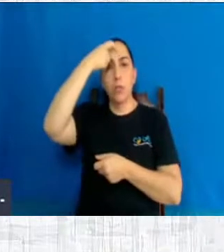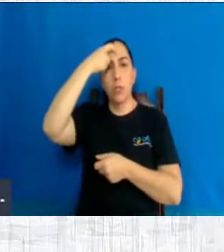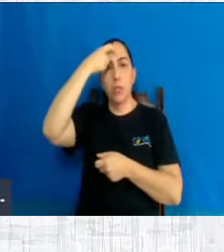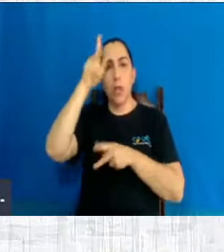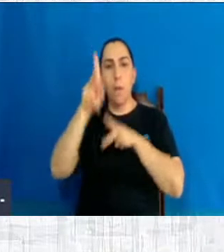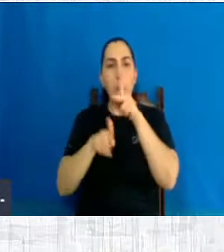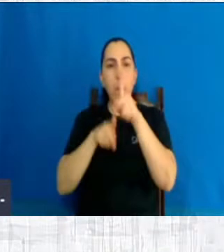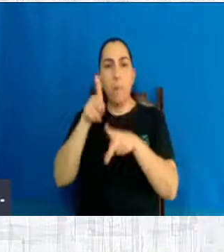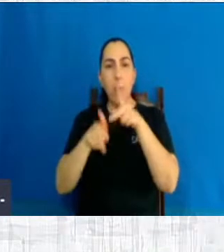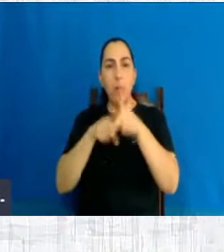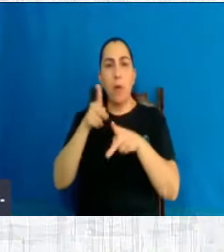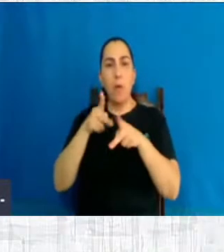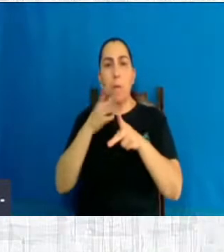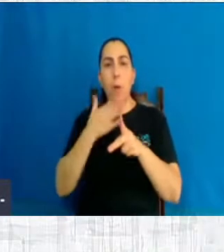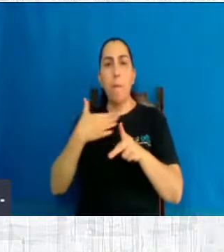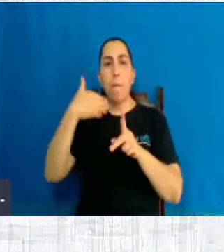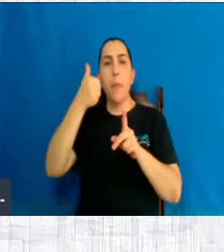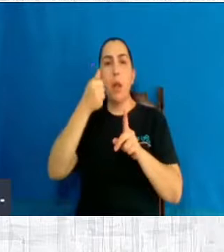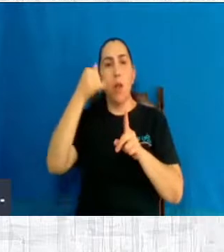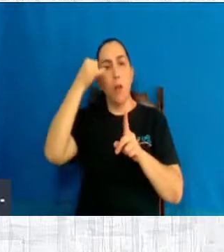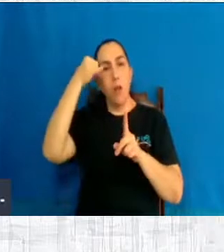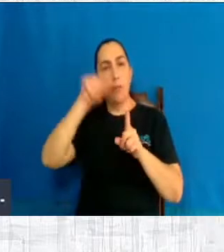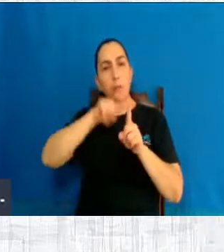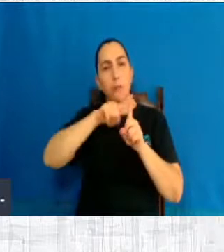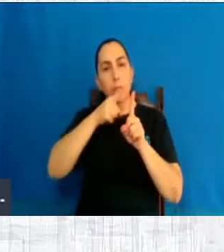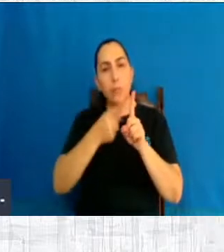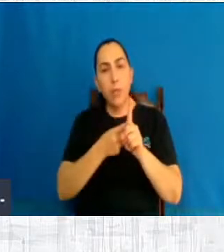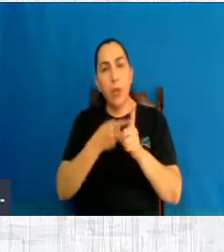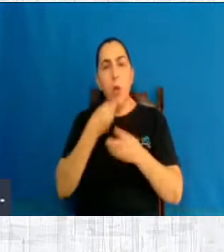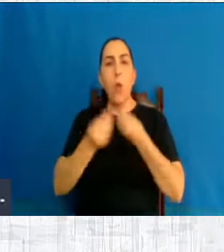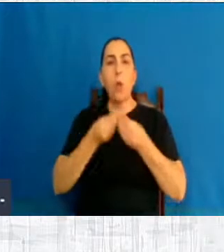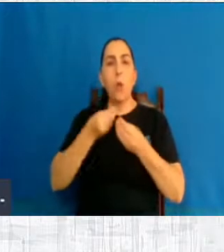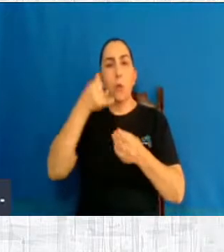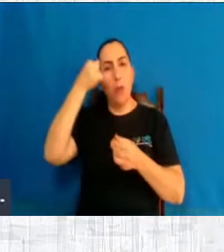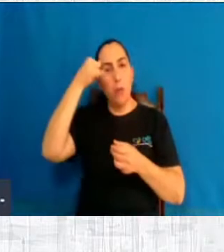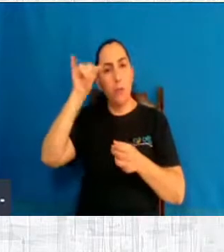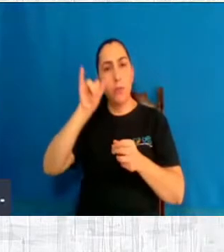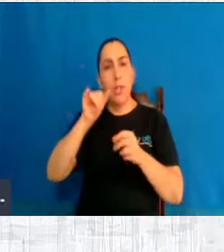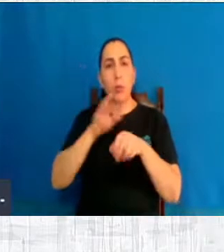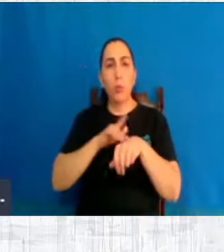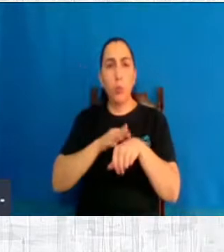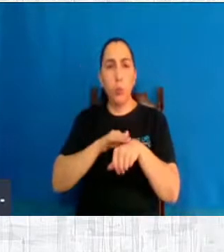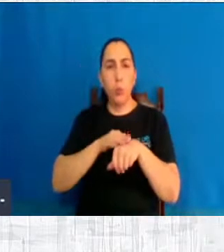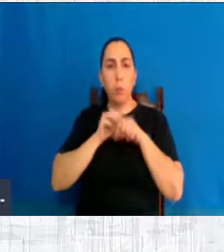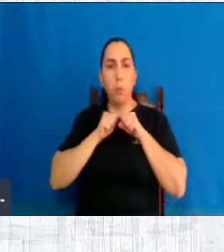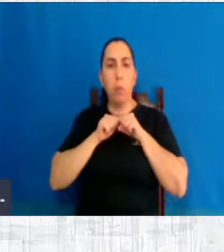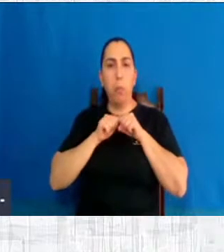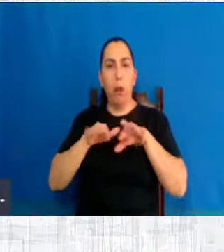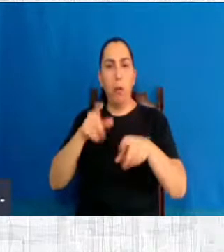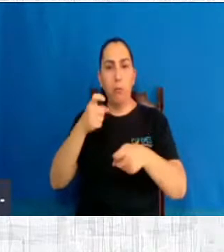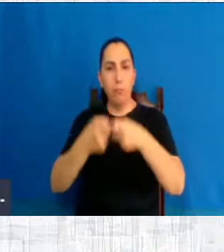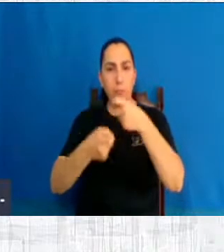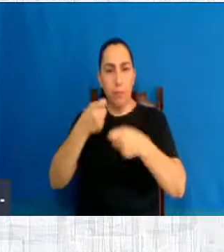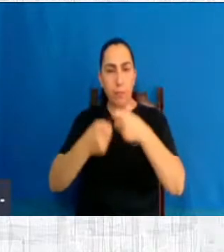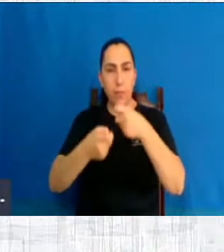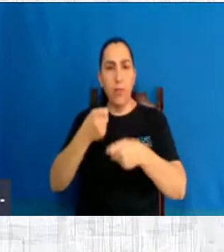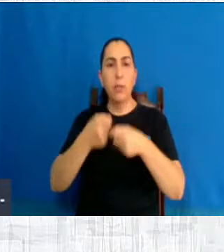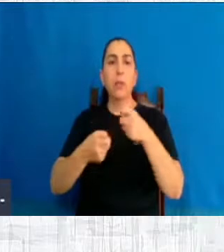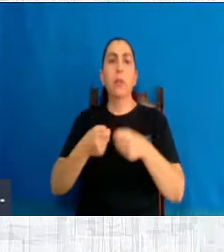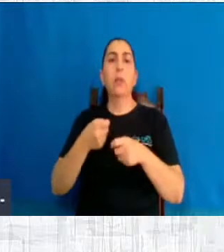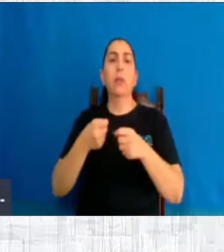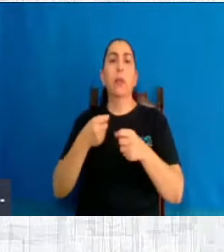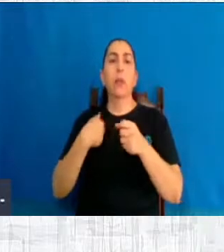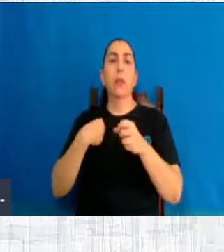métodos contraceptivos saudáveis, prevenção de doenças sexualmente transmissíveis, divulgar amplamente as várias consequências orgânicas,